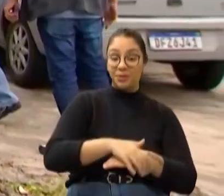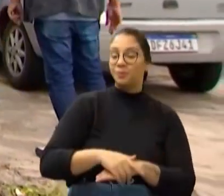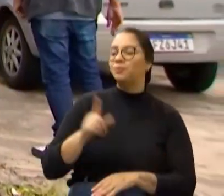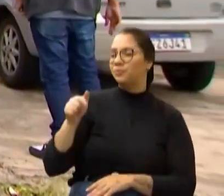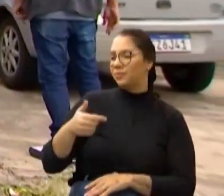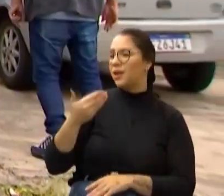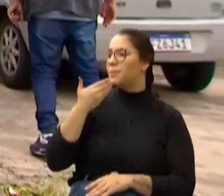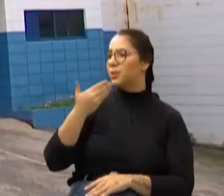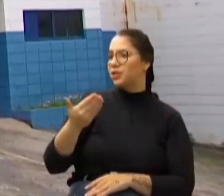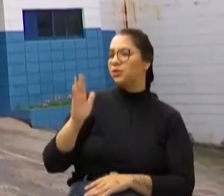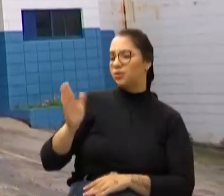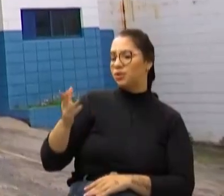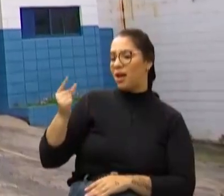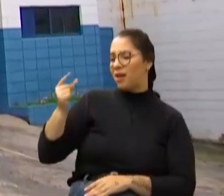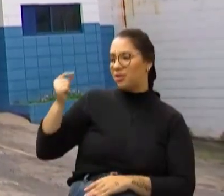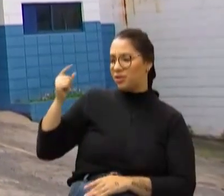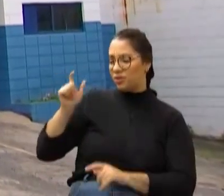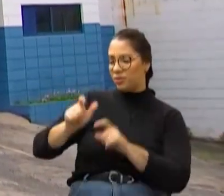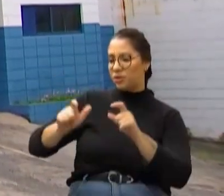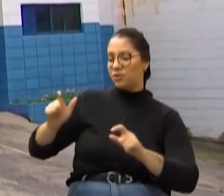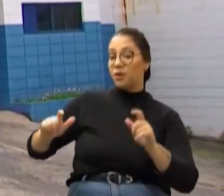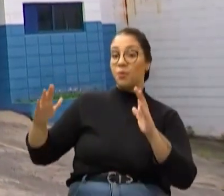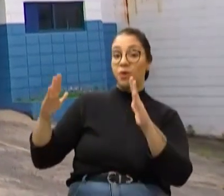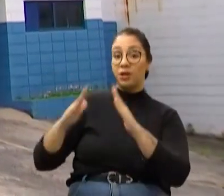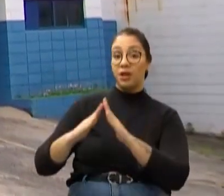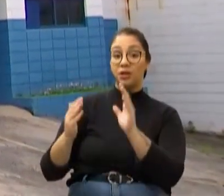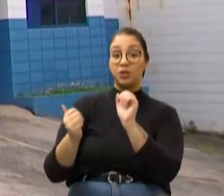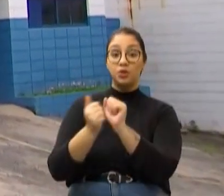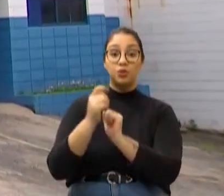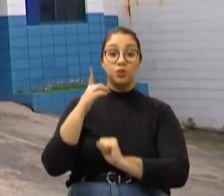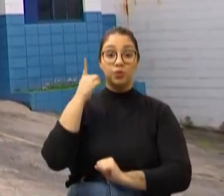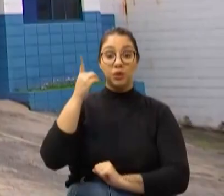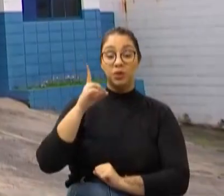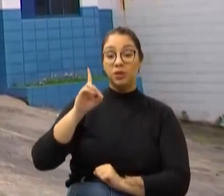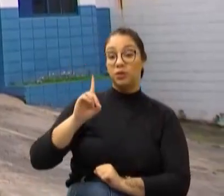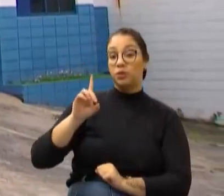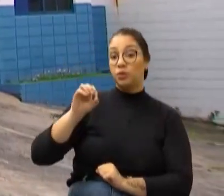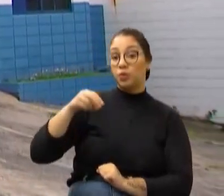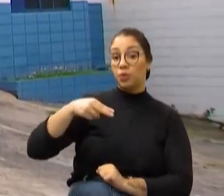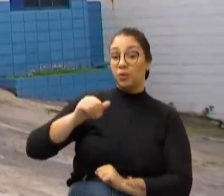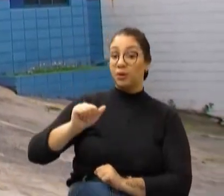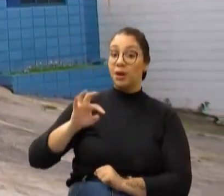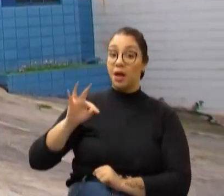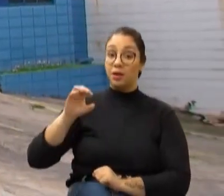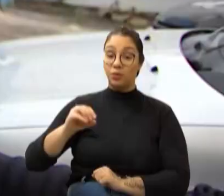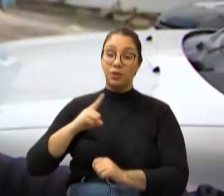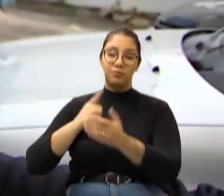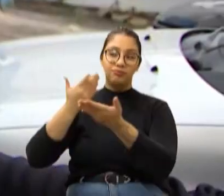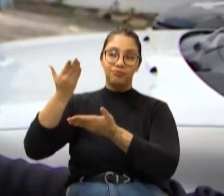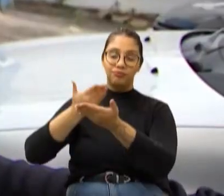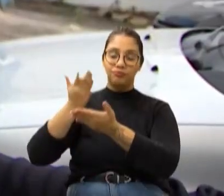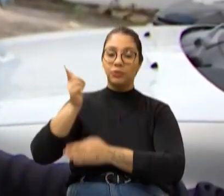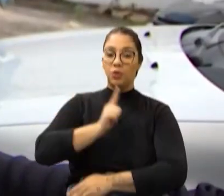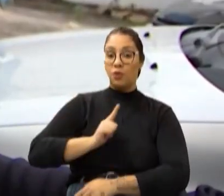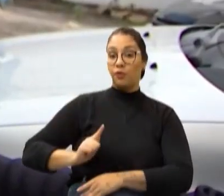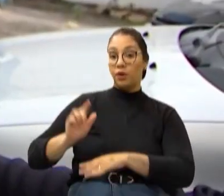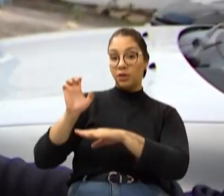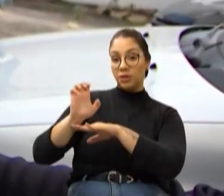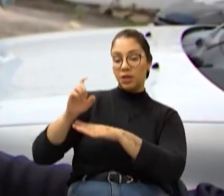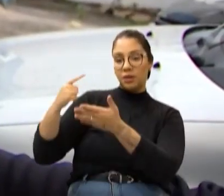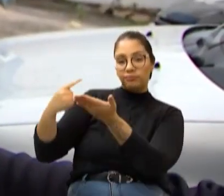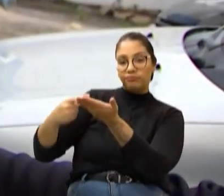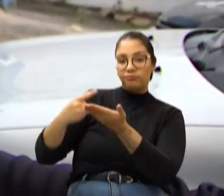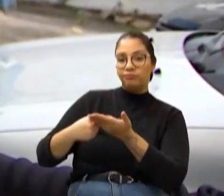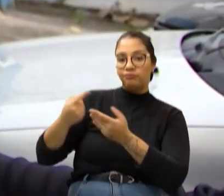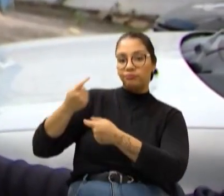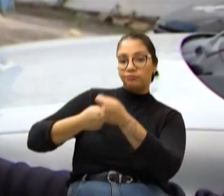região. É uma reivindicação antiga dos moradores e que, junto com o deputado Donato, nós temos feito as tratativas com